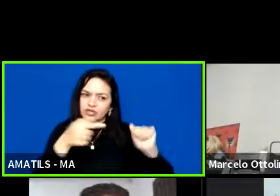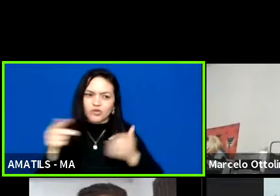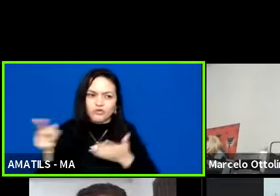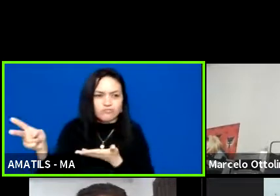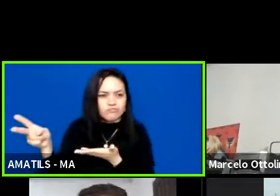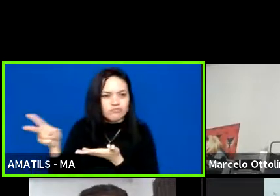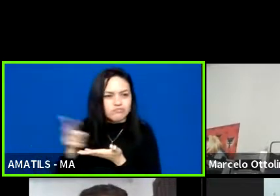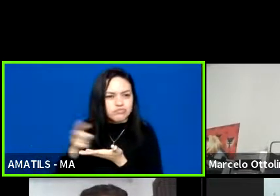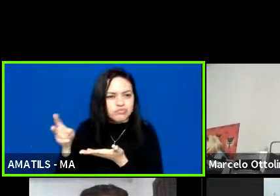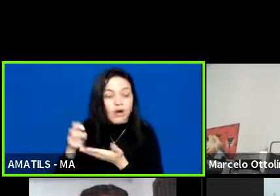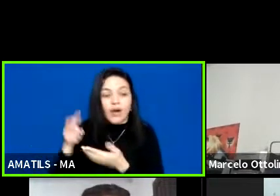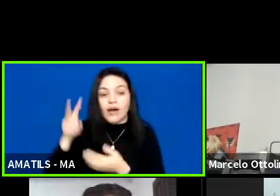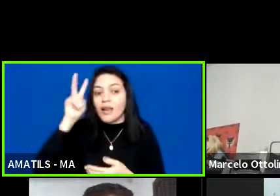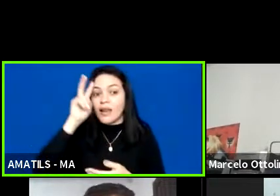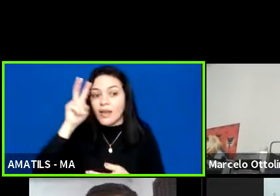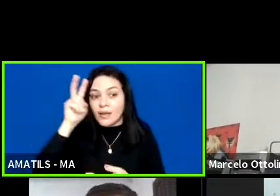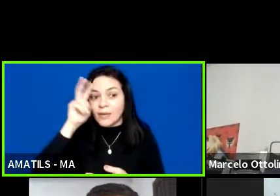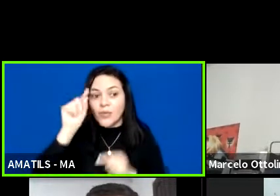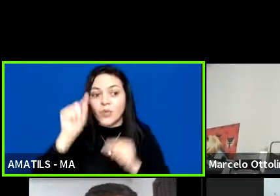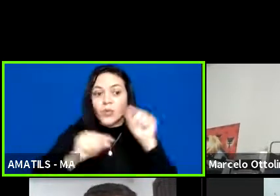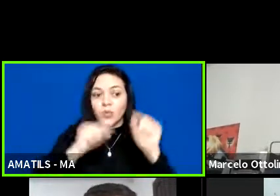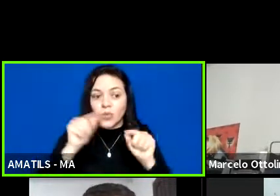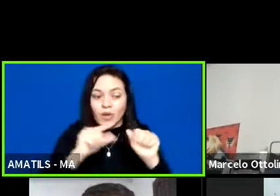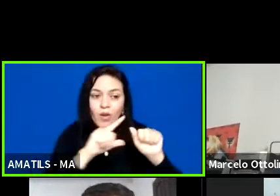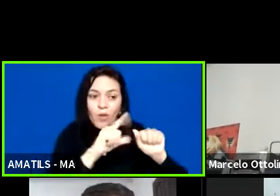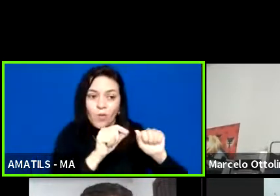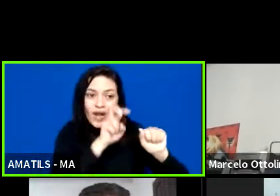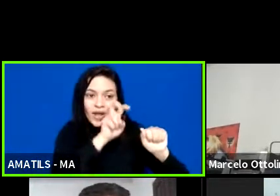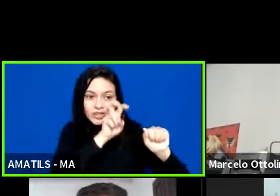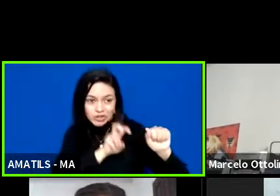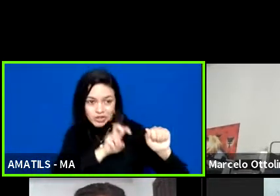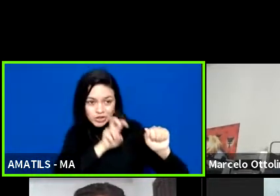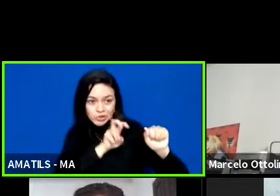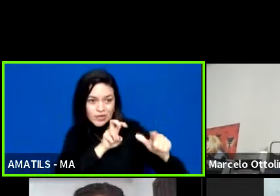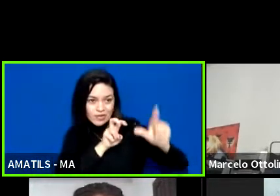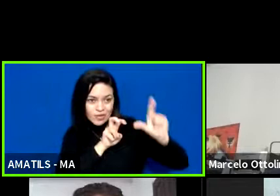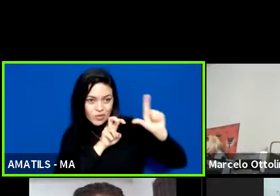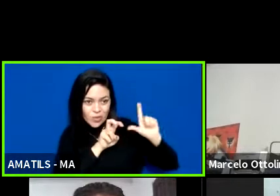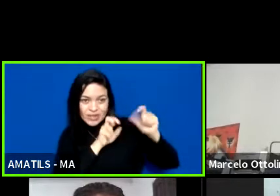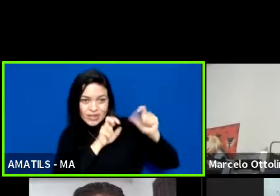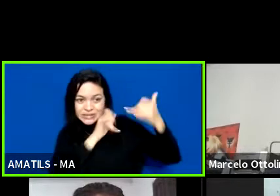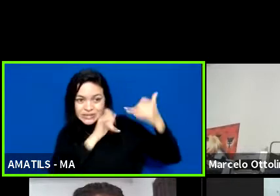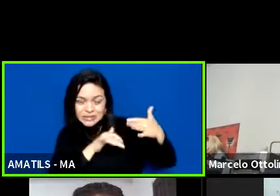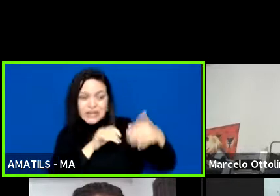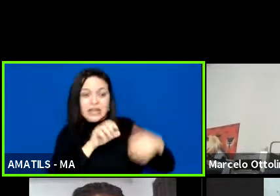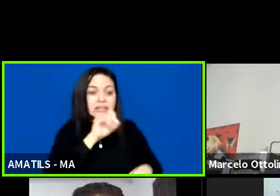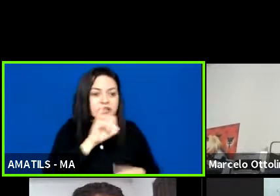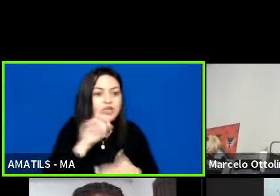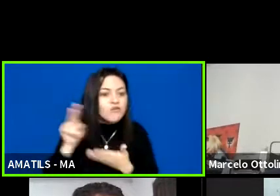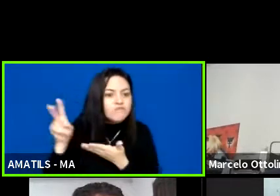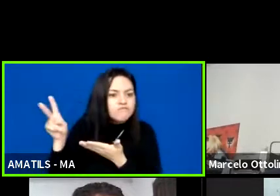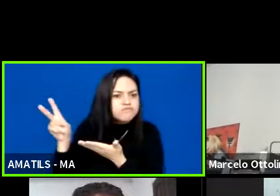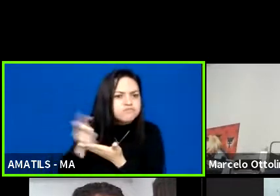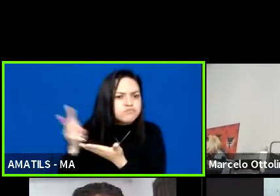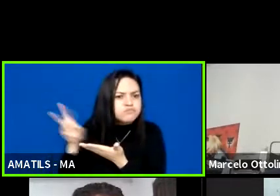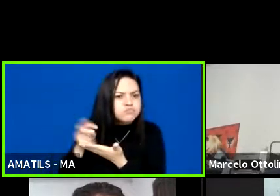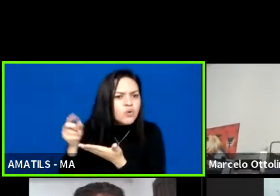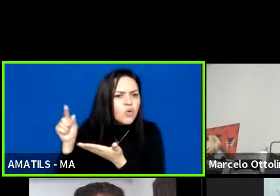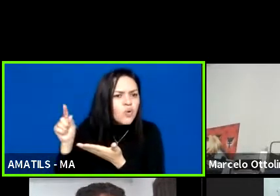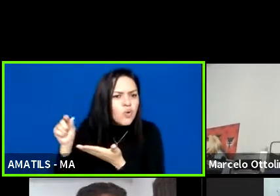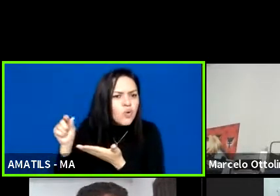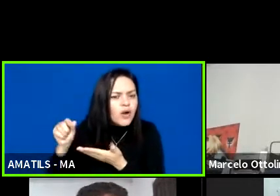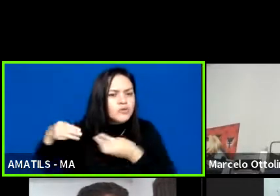no artigo anterior, o 5º, ele traz a seguinte disposição. Os recursos do Ministério do Esporte serão aplicados conforme